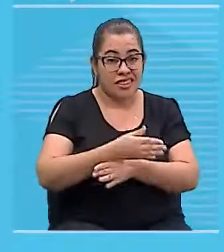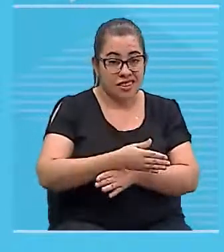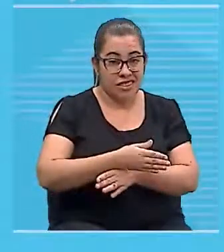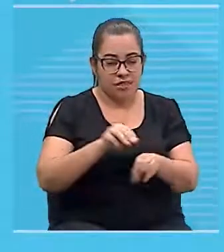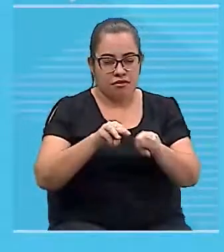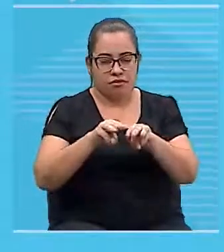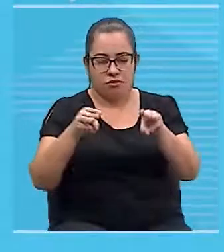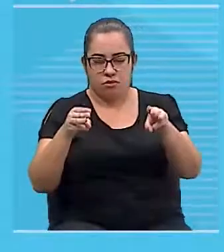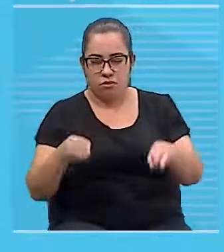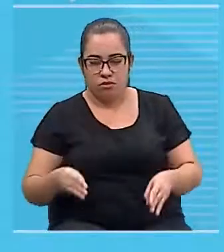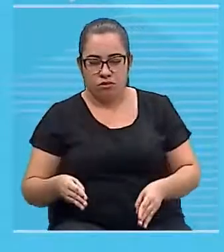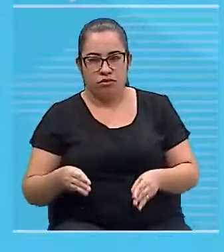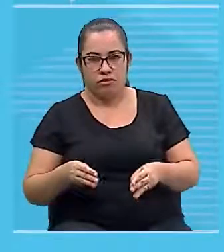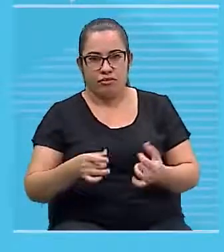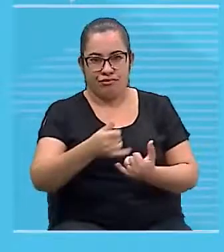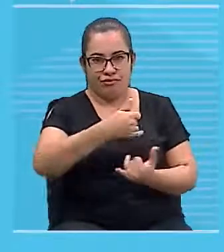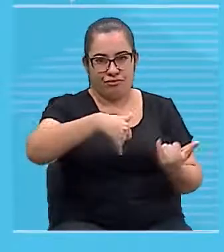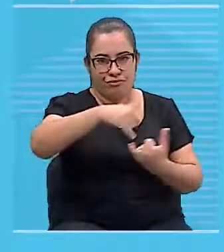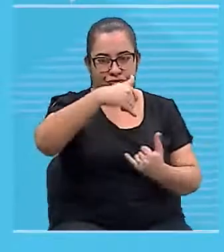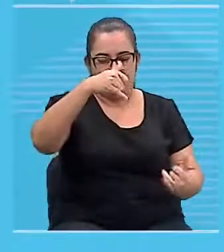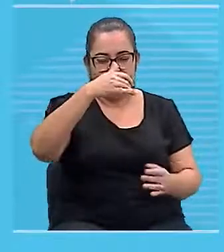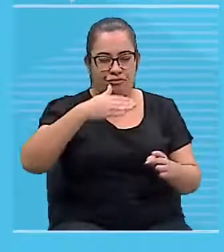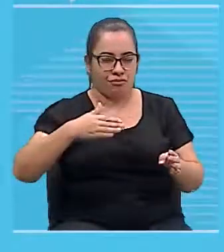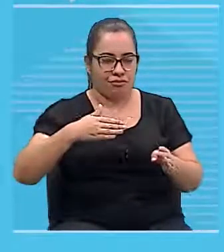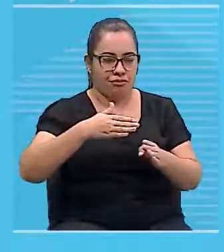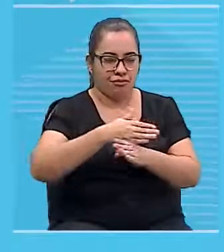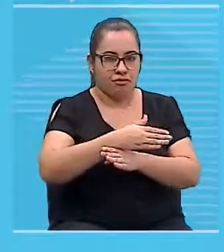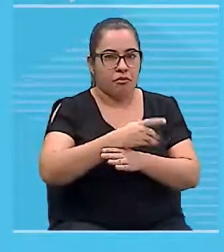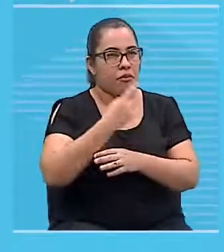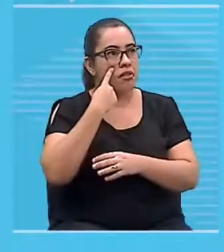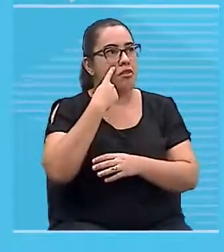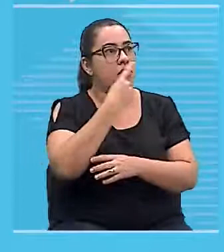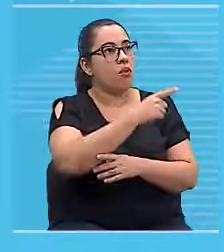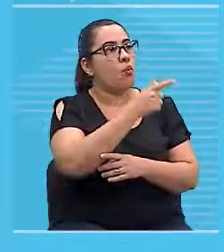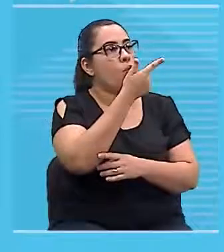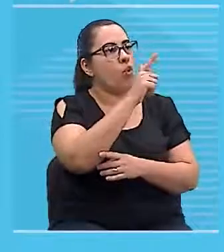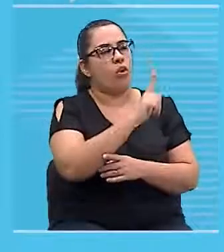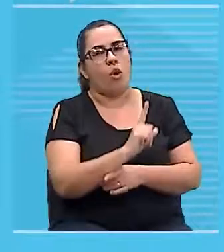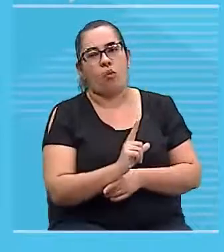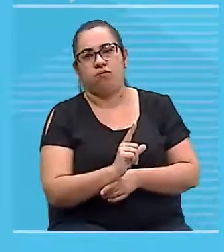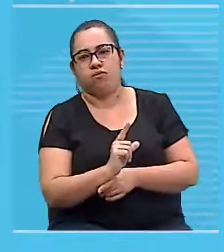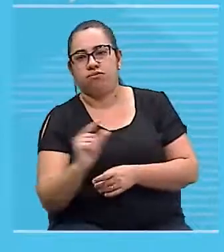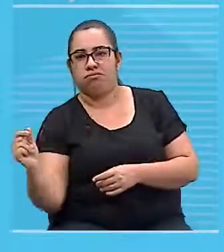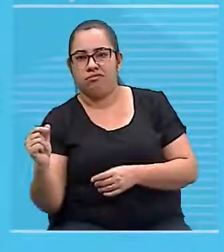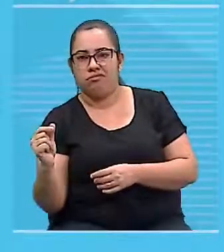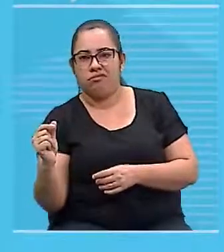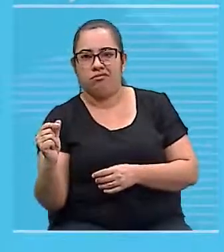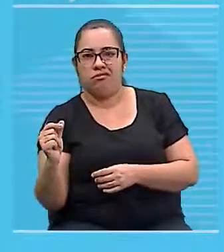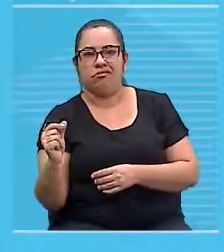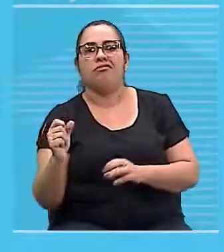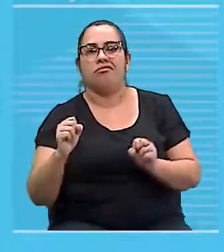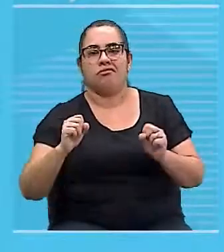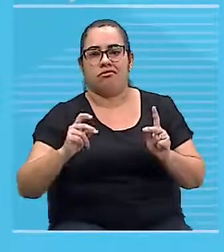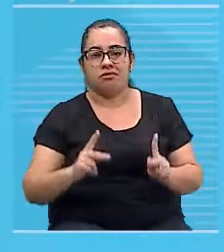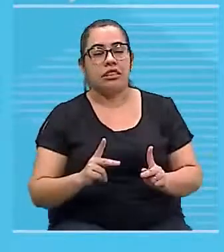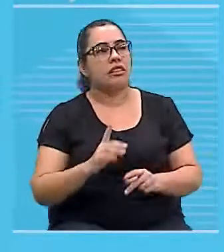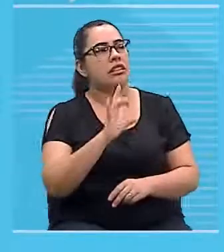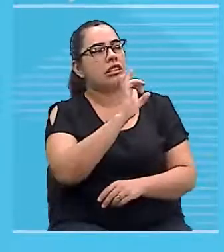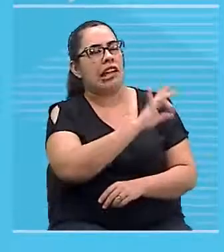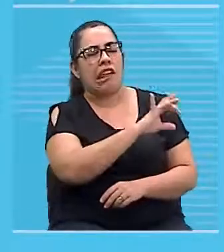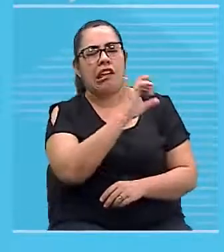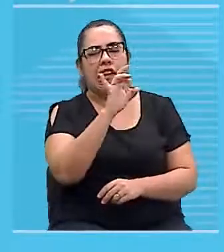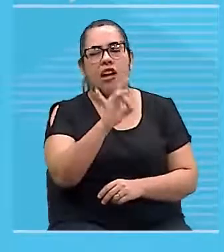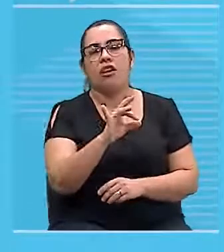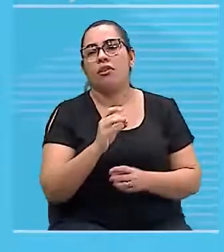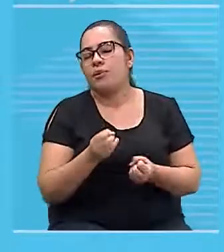e a situação de saída do campo. Cada uma dessas